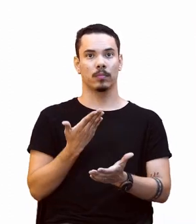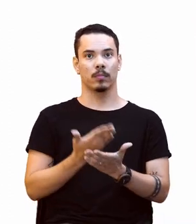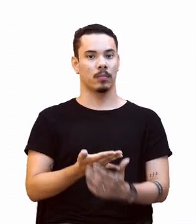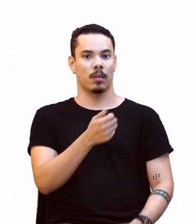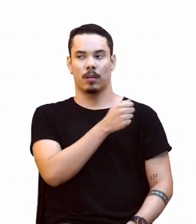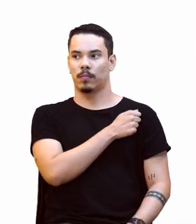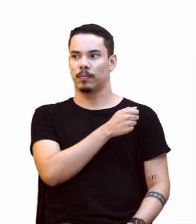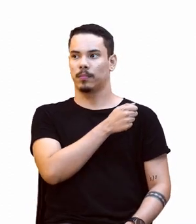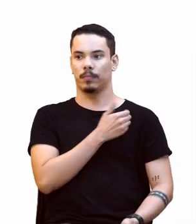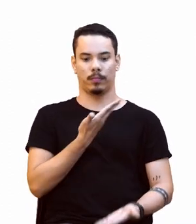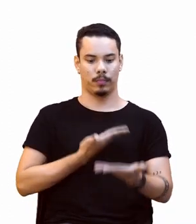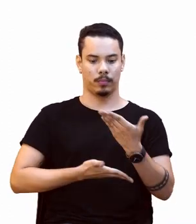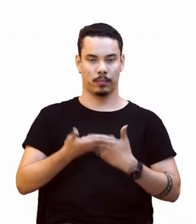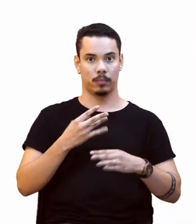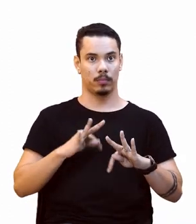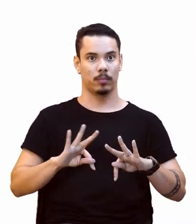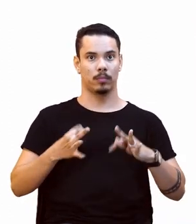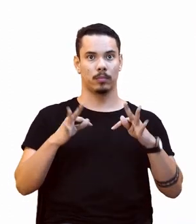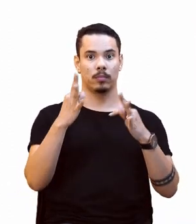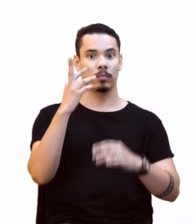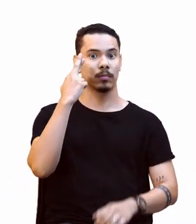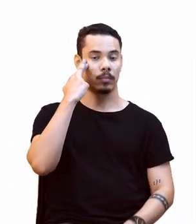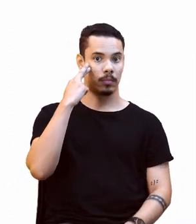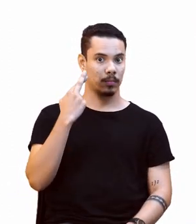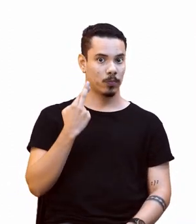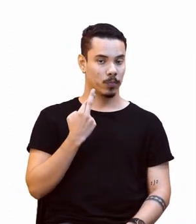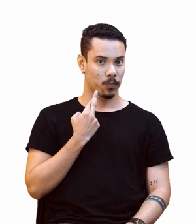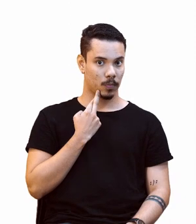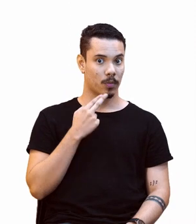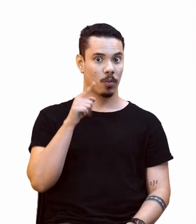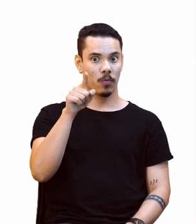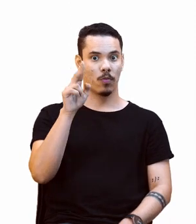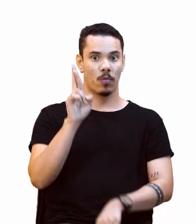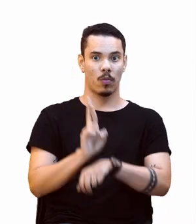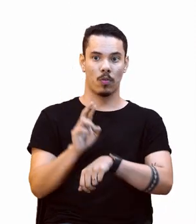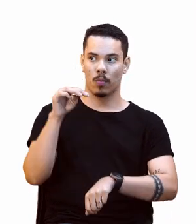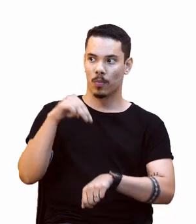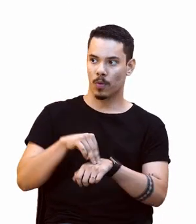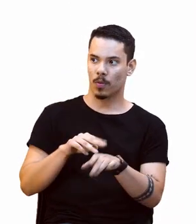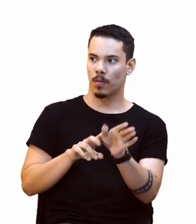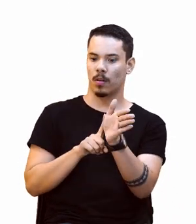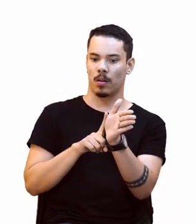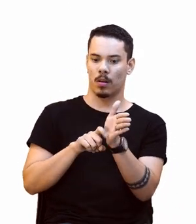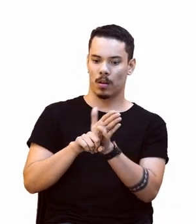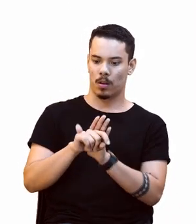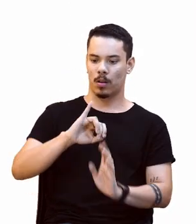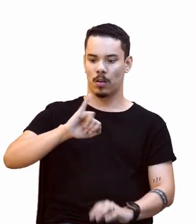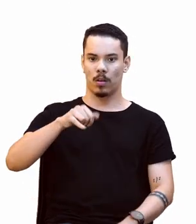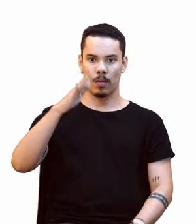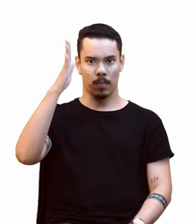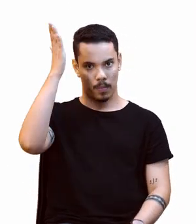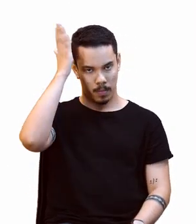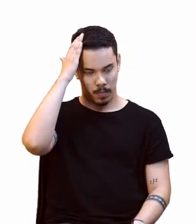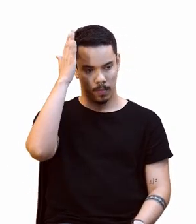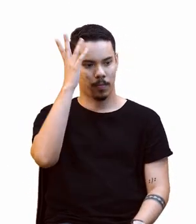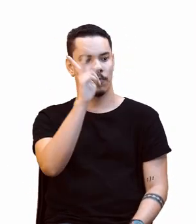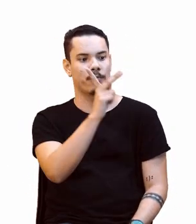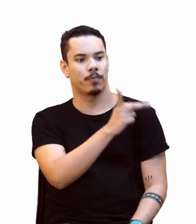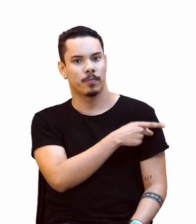tecnológica de Rondônia. Então, vamos lá. Você de Rolim de Moura, Cacual, de Paraná, Vilhena,